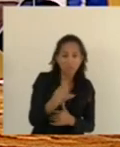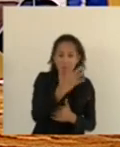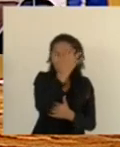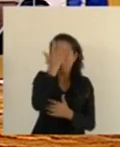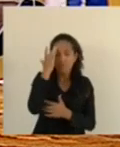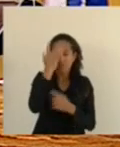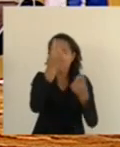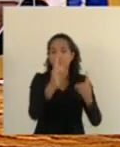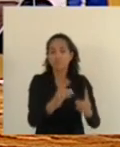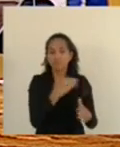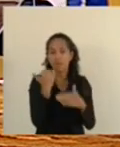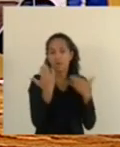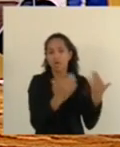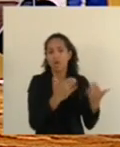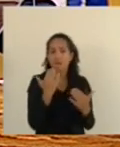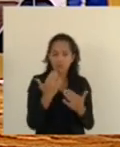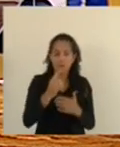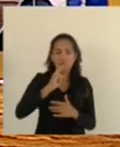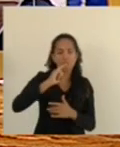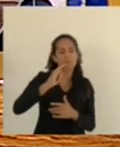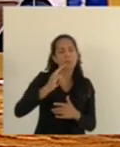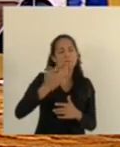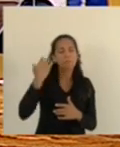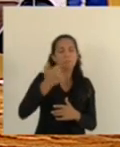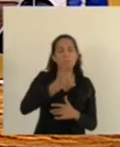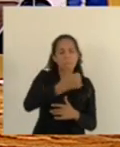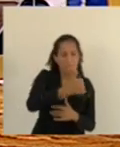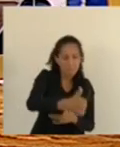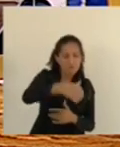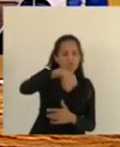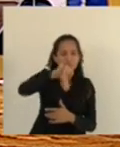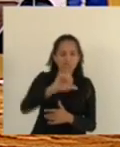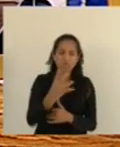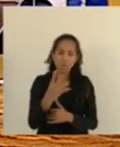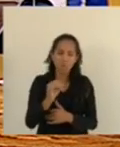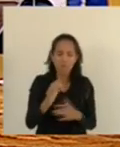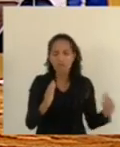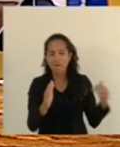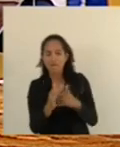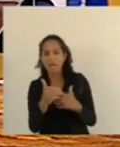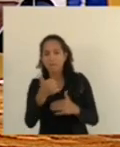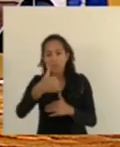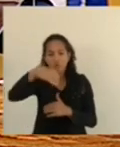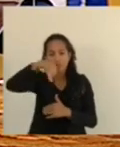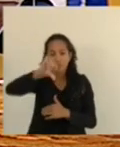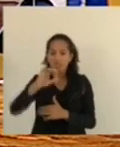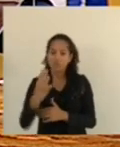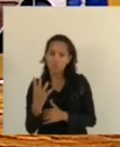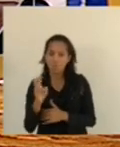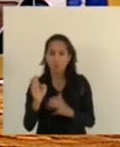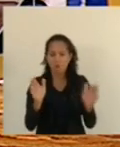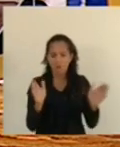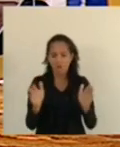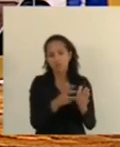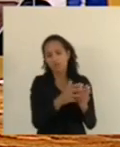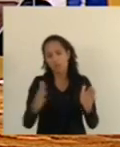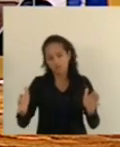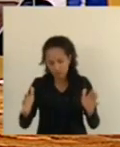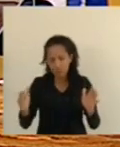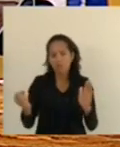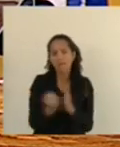deficientes entre 1940 e 1945, era denominada T4